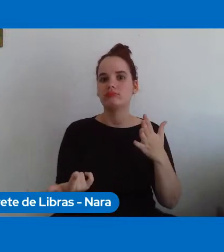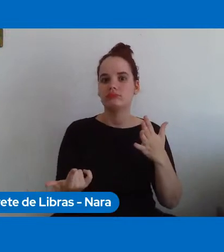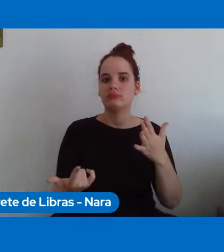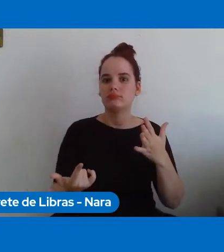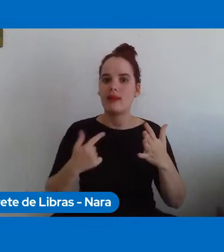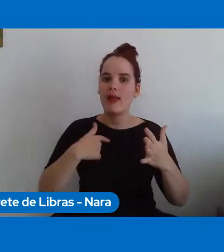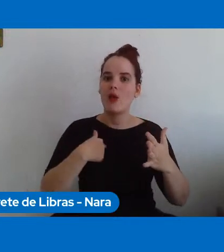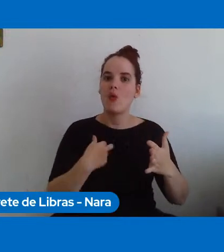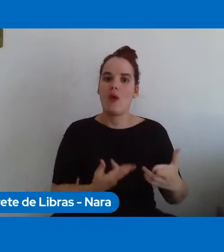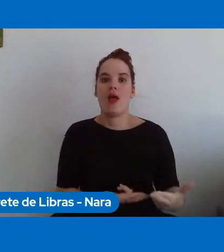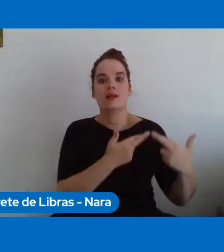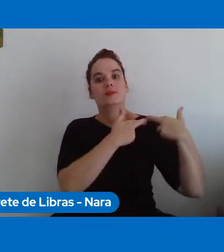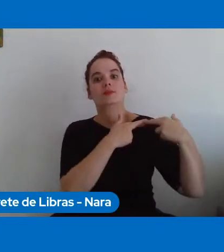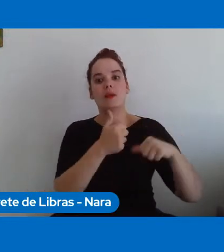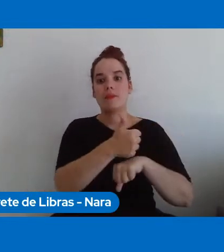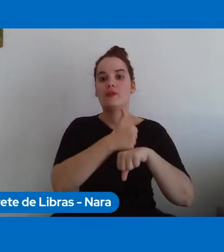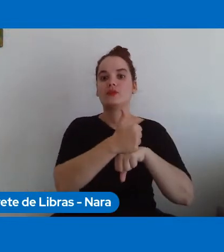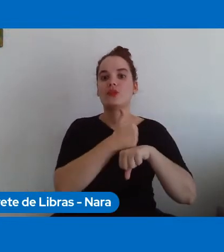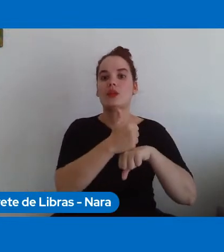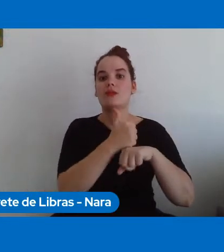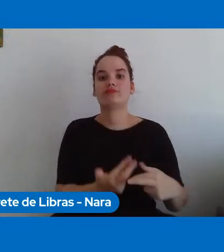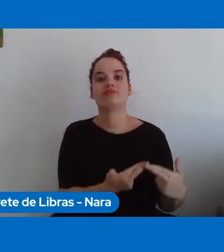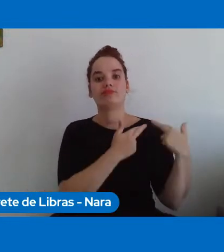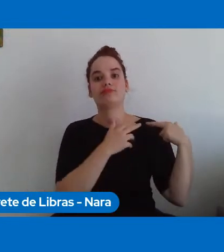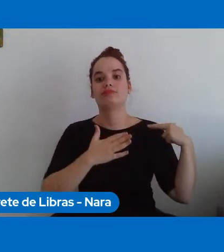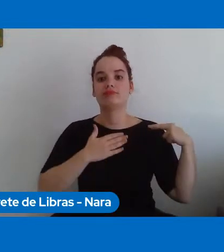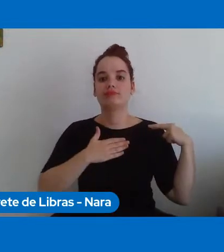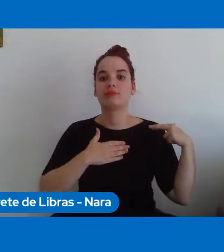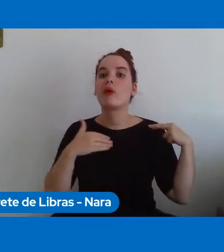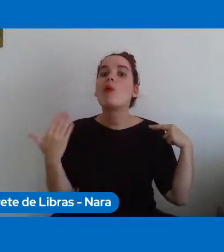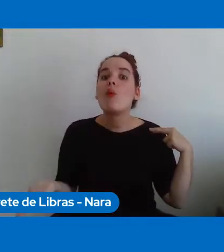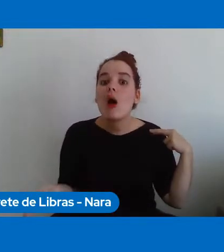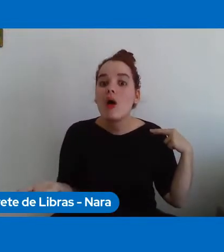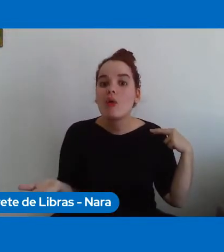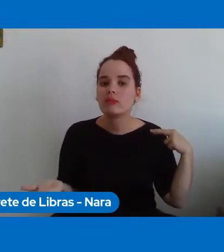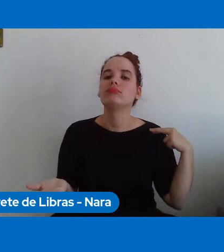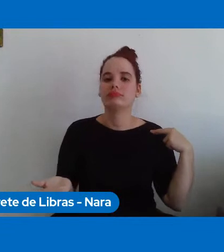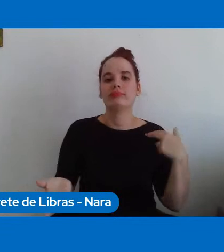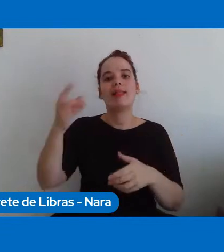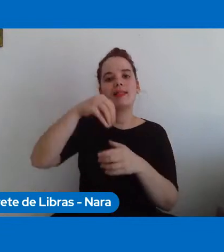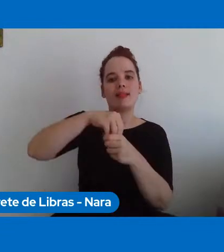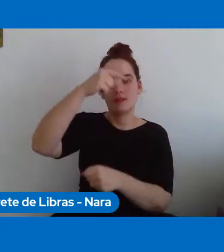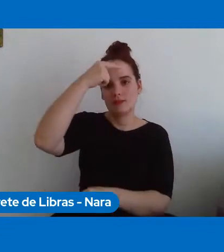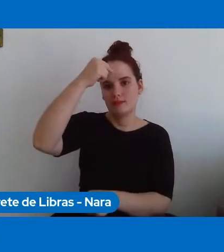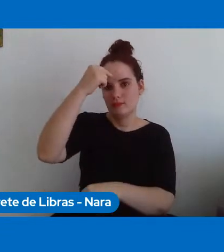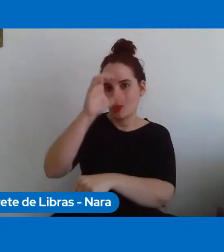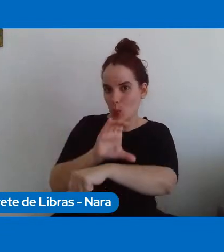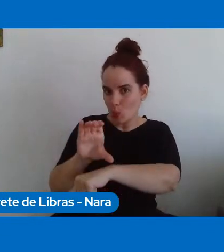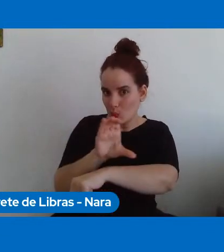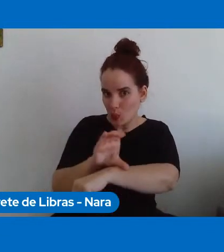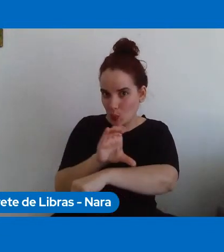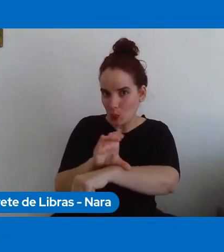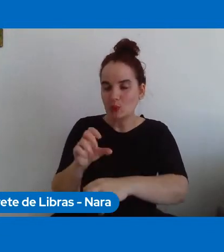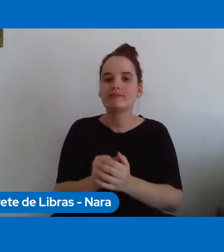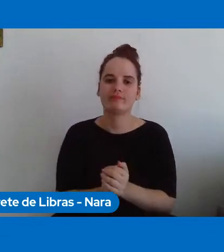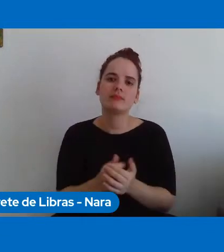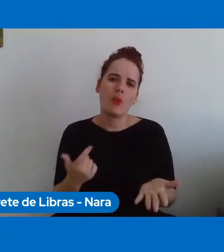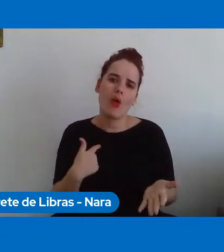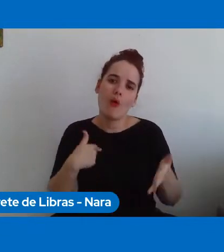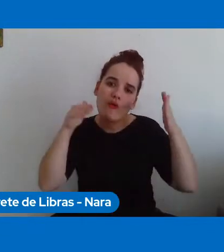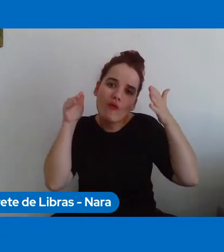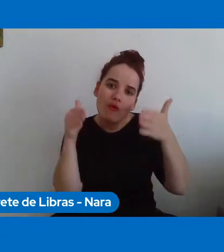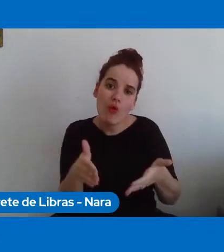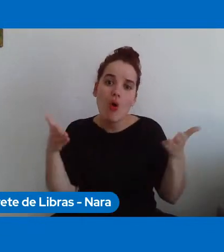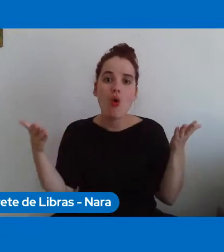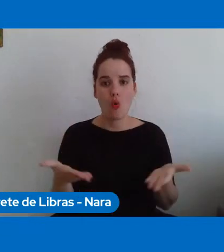da computação durante a formação na graduação. E é principalmente com esse foco que eu vou trazer